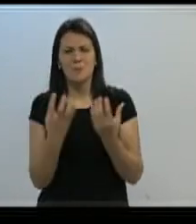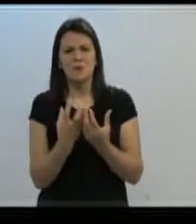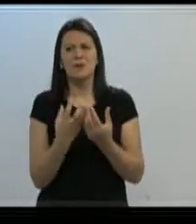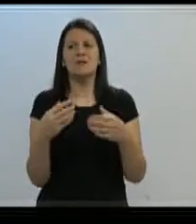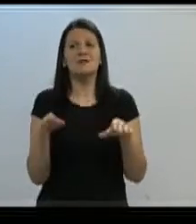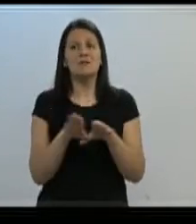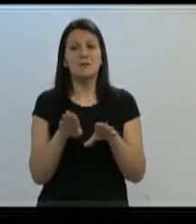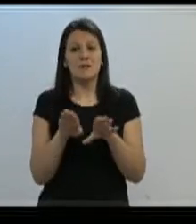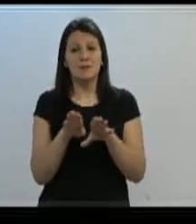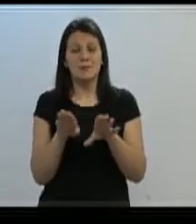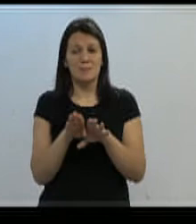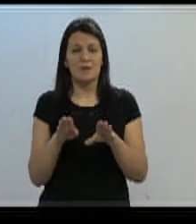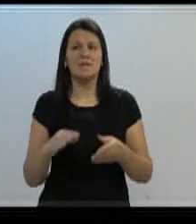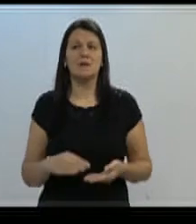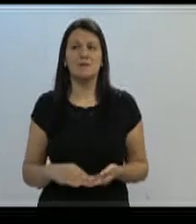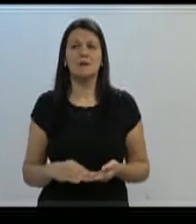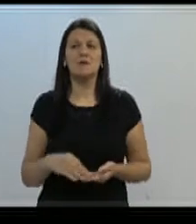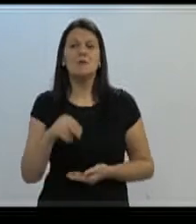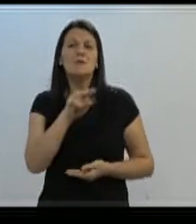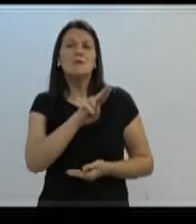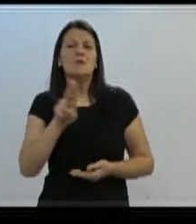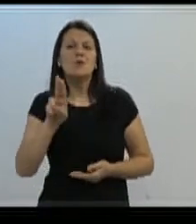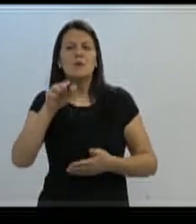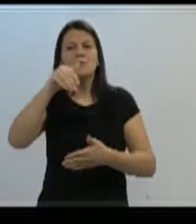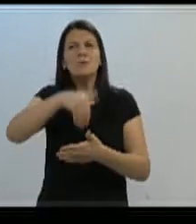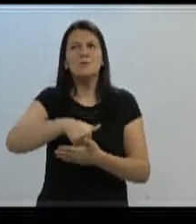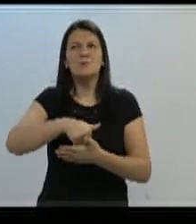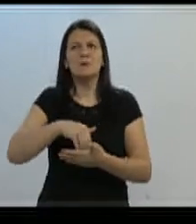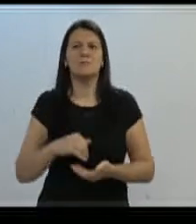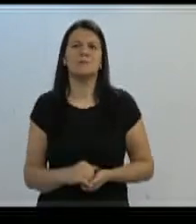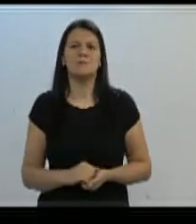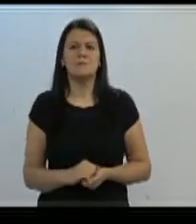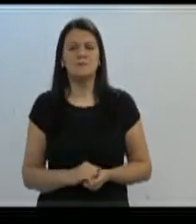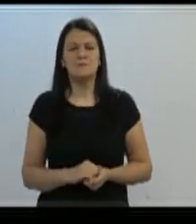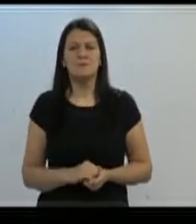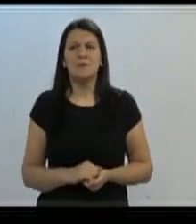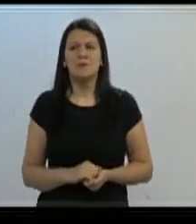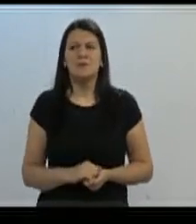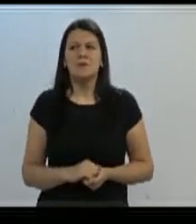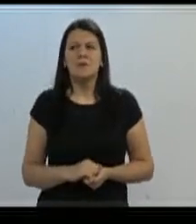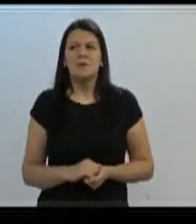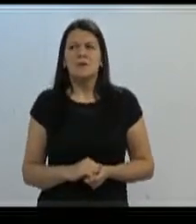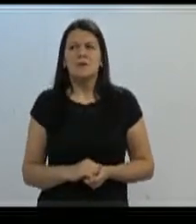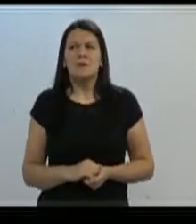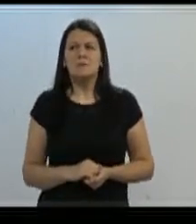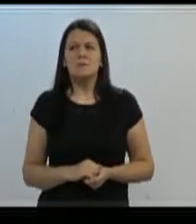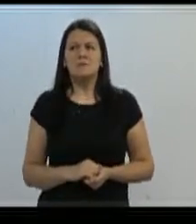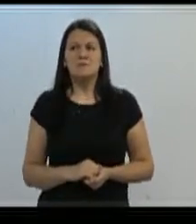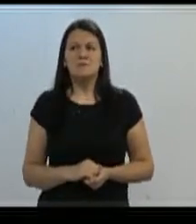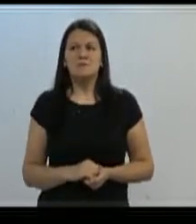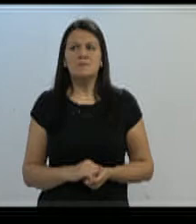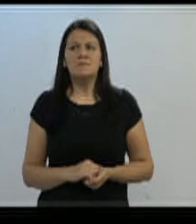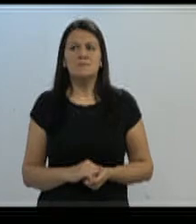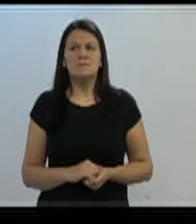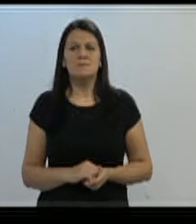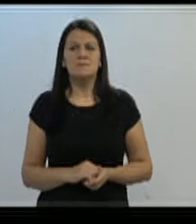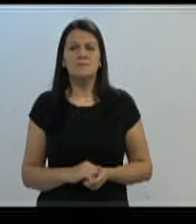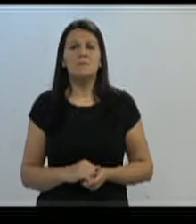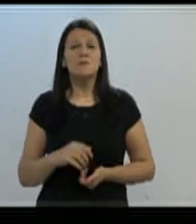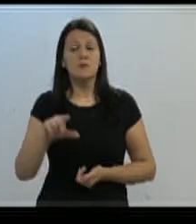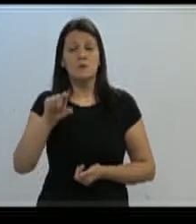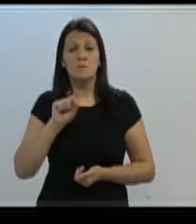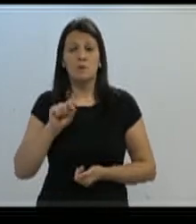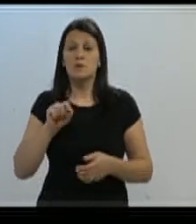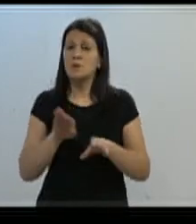também colocaram o seu nome nas urnas. Tanto eleitos quanto os não eleitos. Nós,